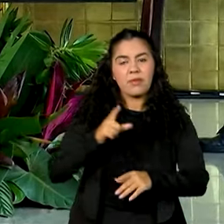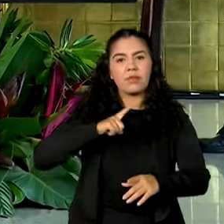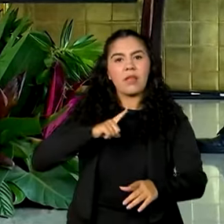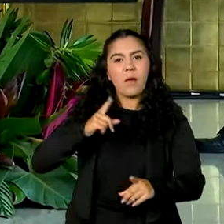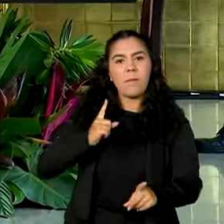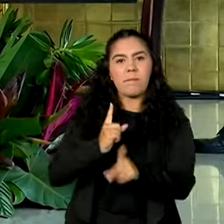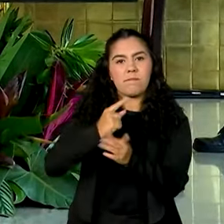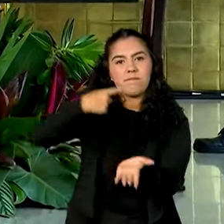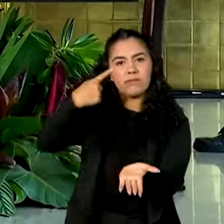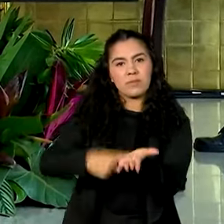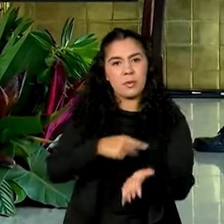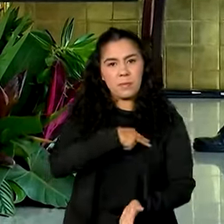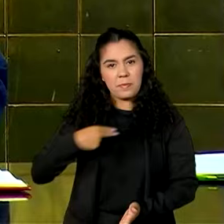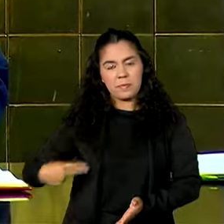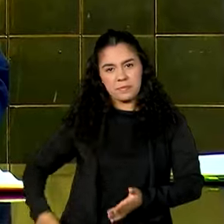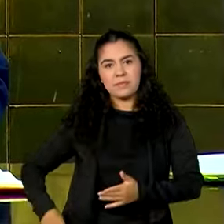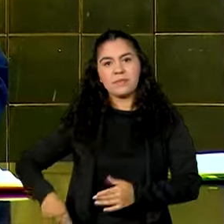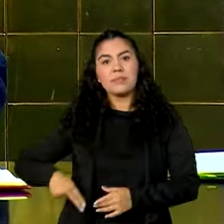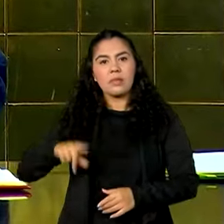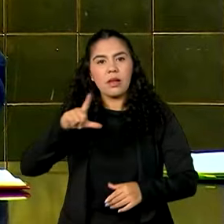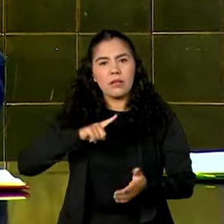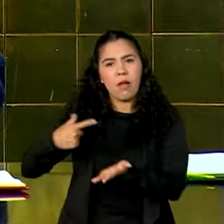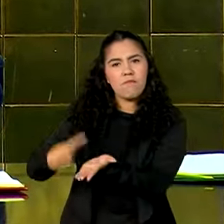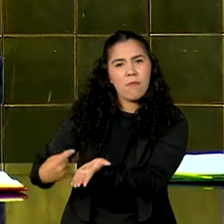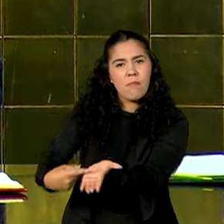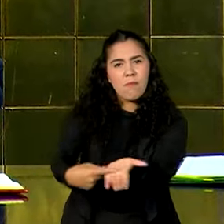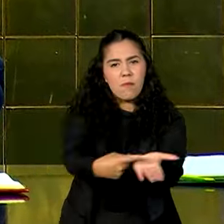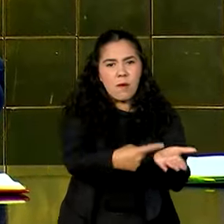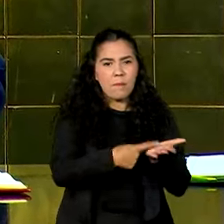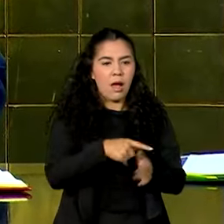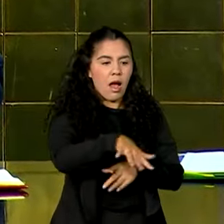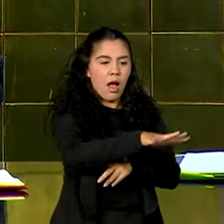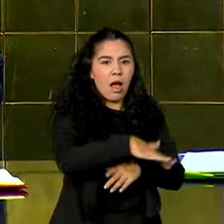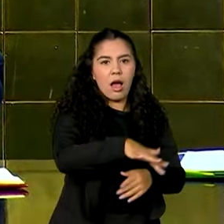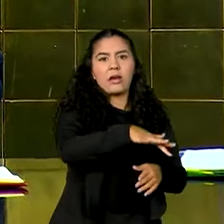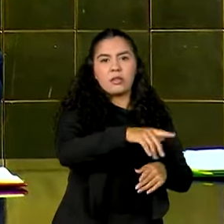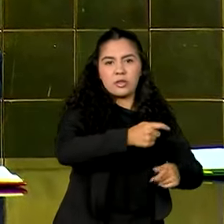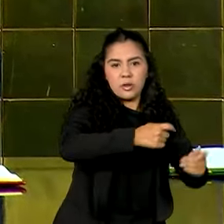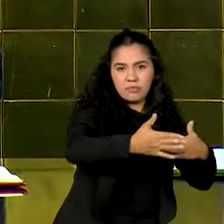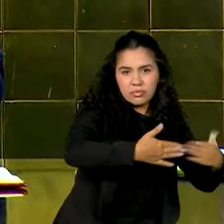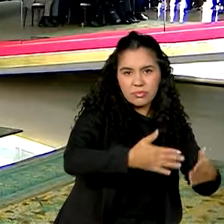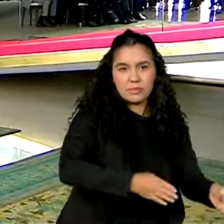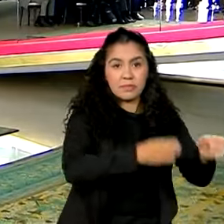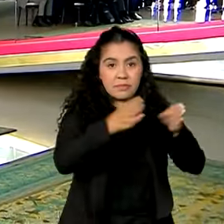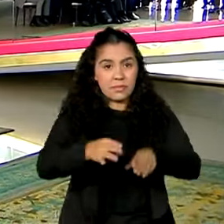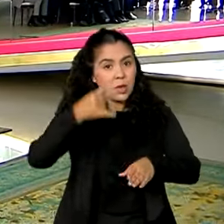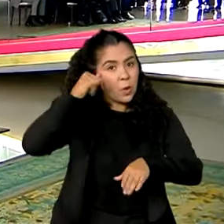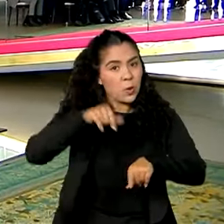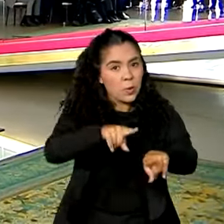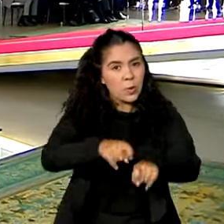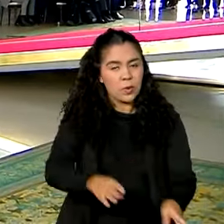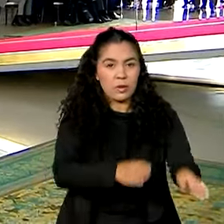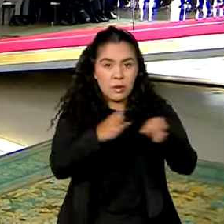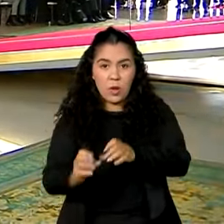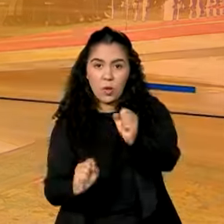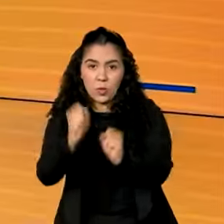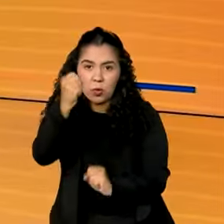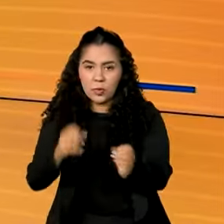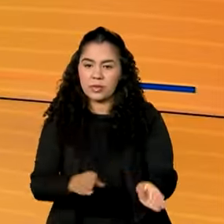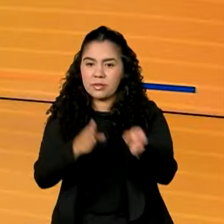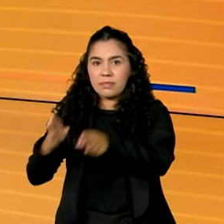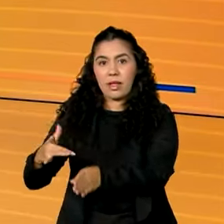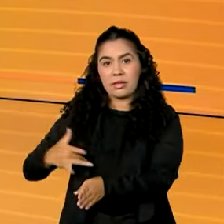fecham 37 acordos em áreas como comércio, agricultura, indústria, saúde, educação e turismo.